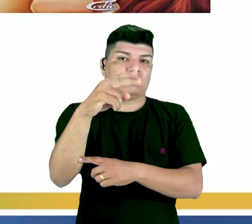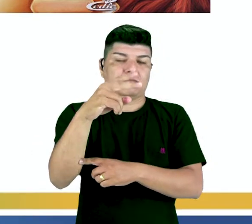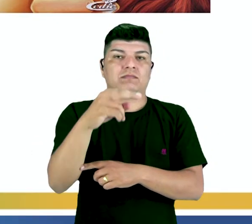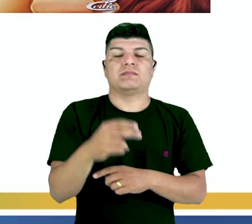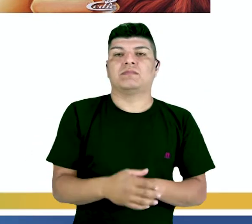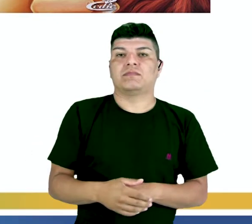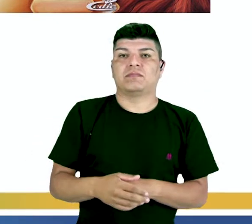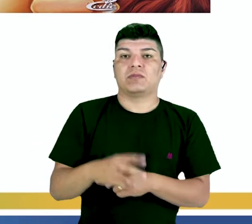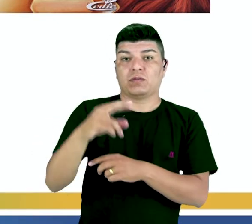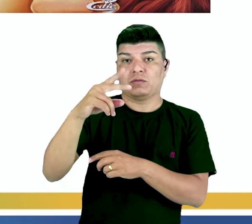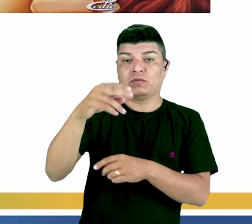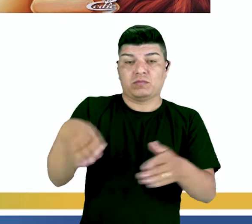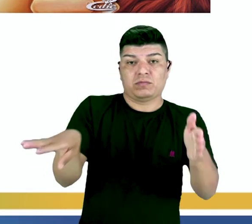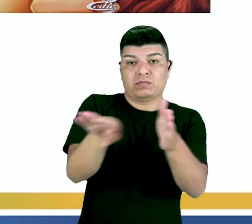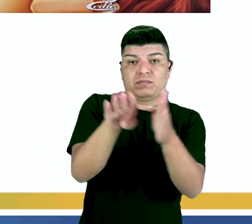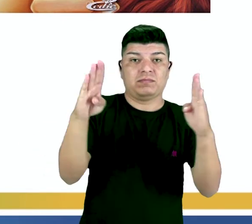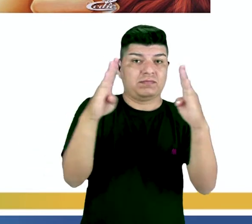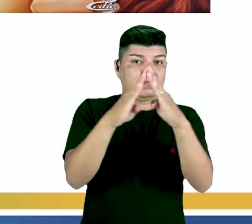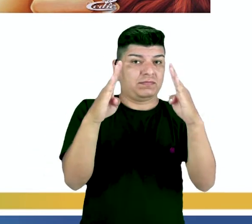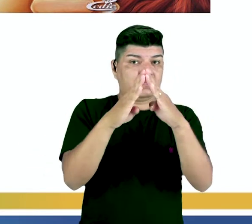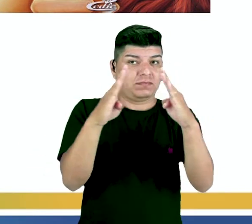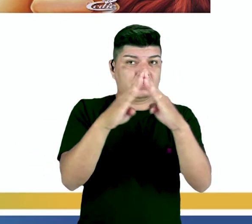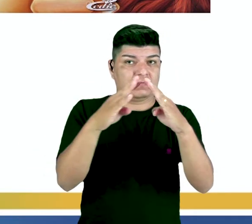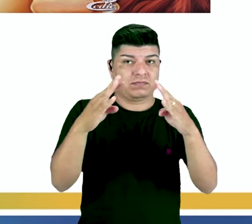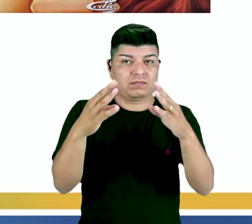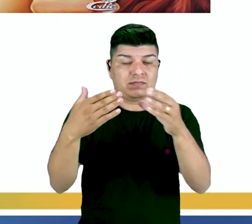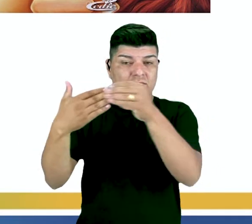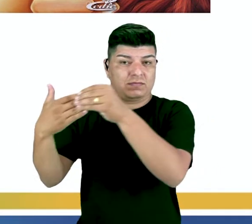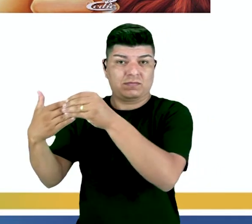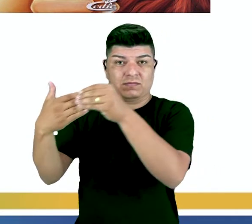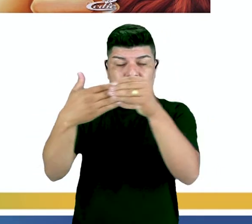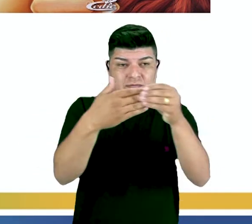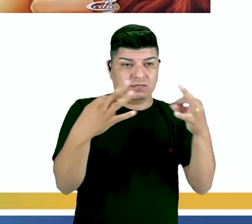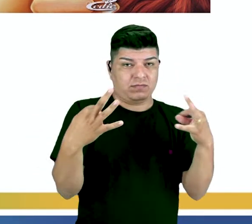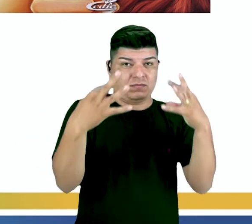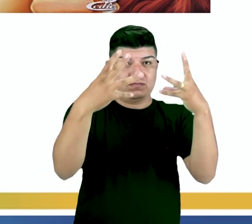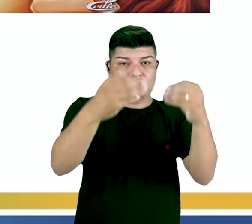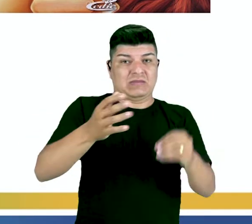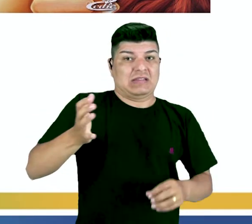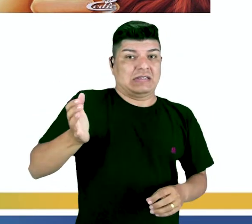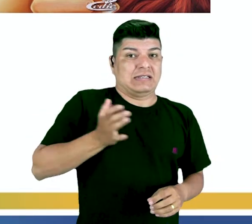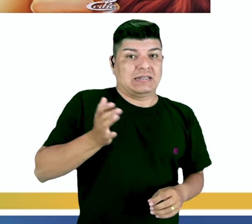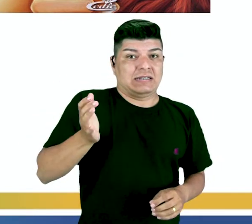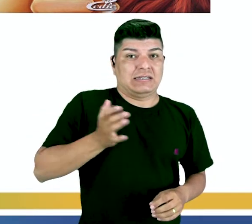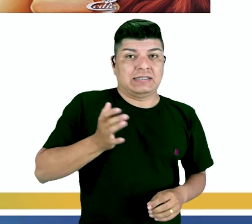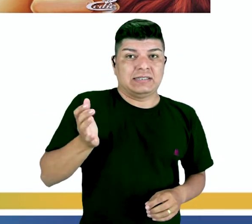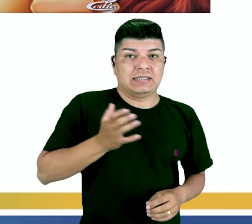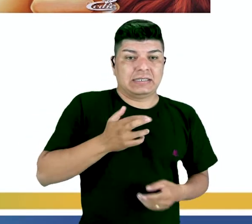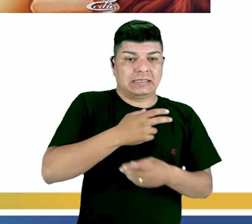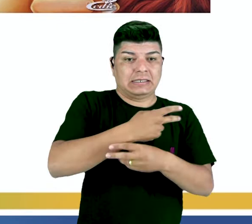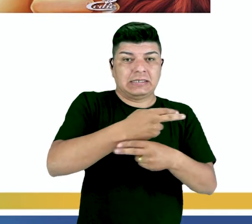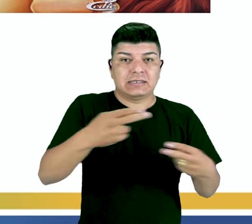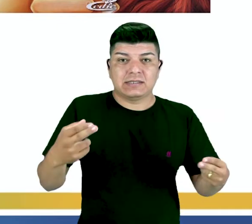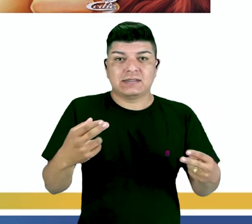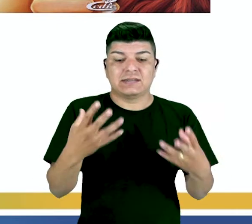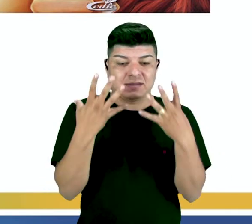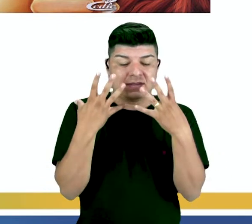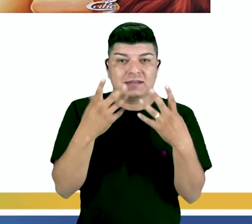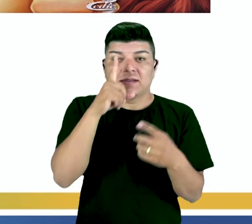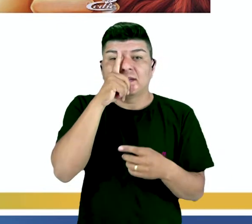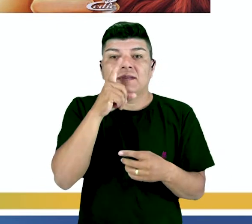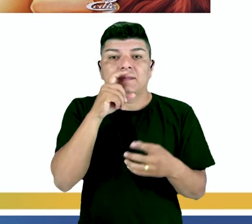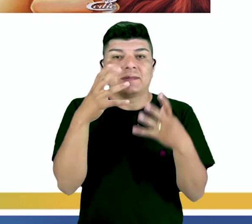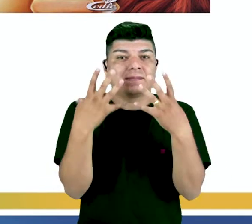e seus irmãos chegaram em casa, levando toda aquela riqueza, seus pais receberam com grande alegria.